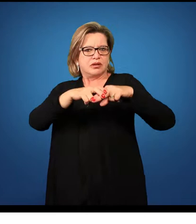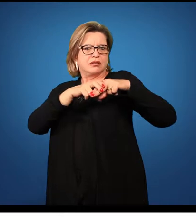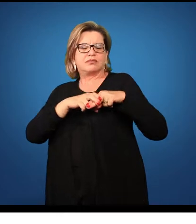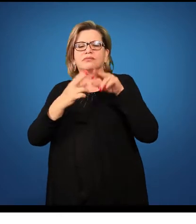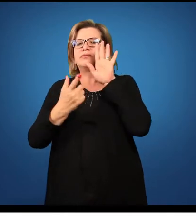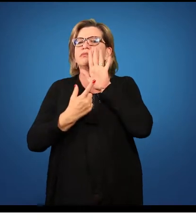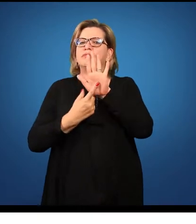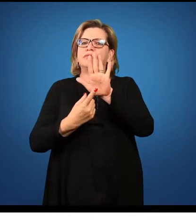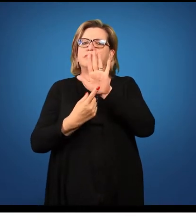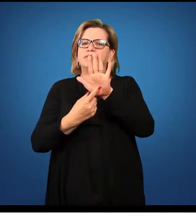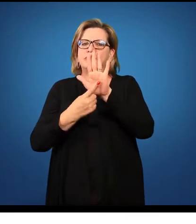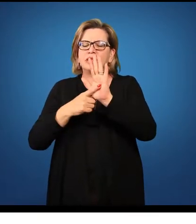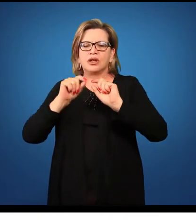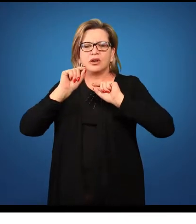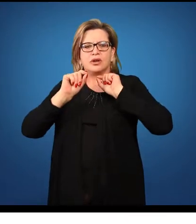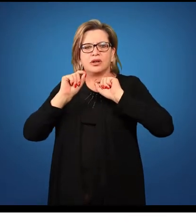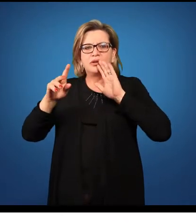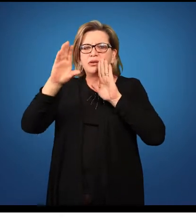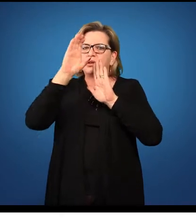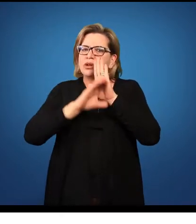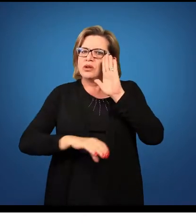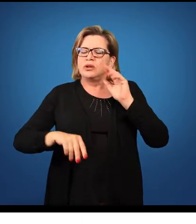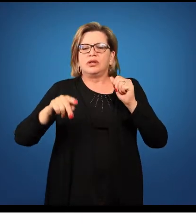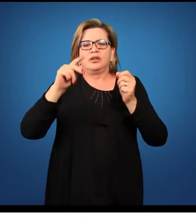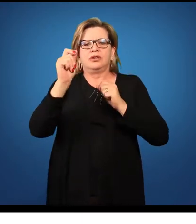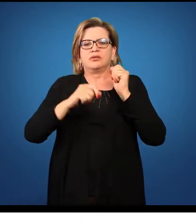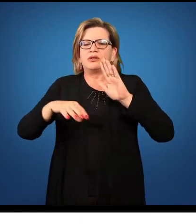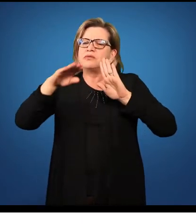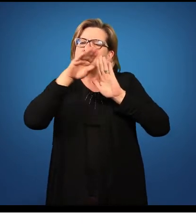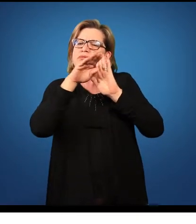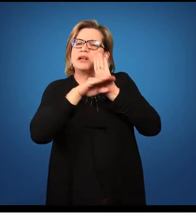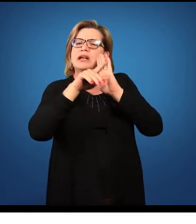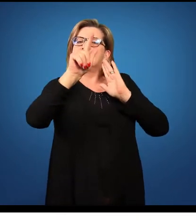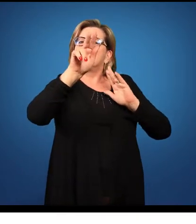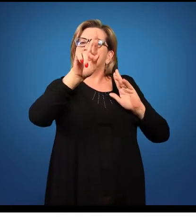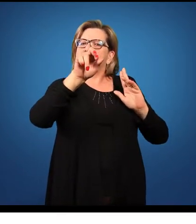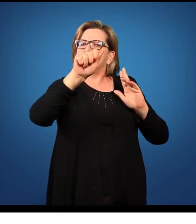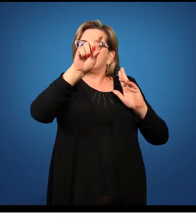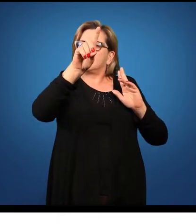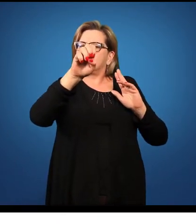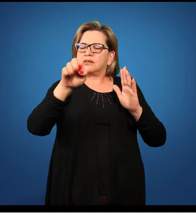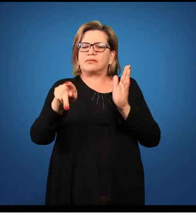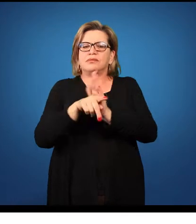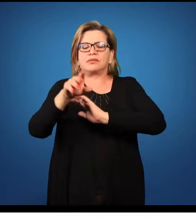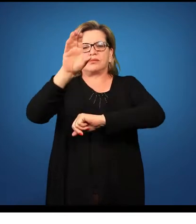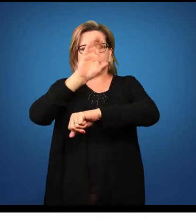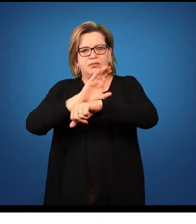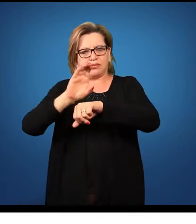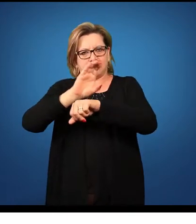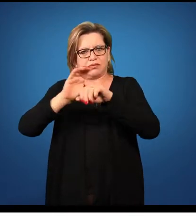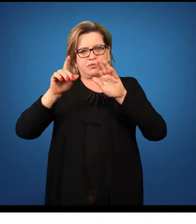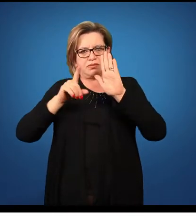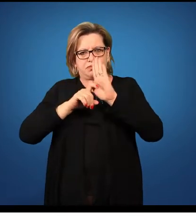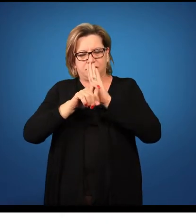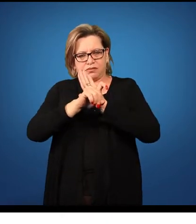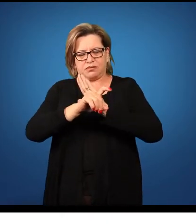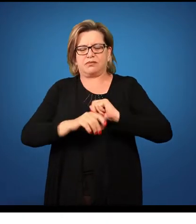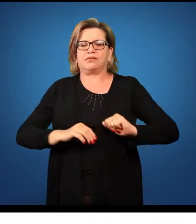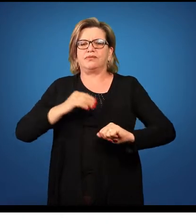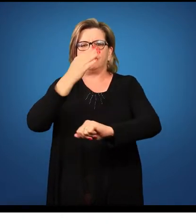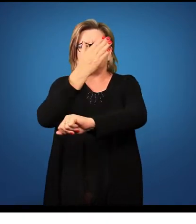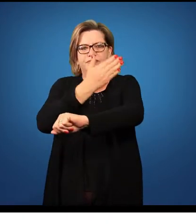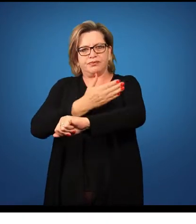algo sobre o currículo pleno, a nossa grade curricular do curso de Ciências Biológicas. Então, o estágio